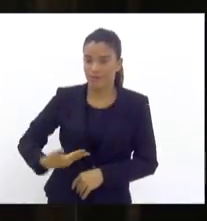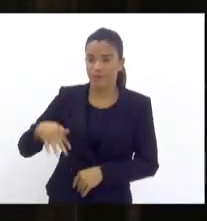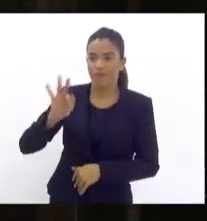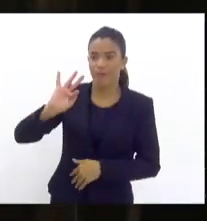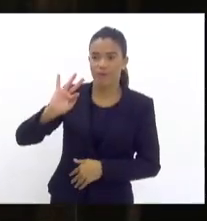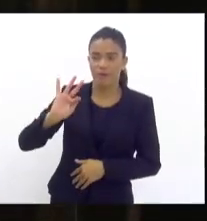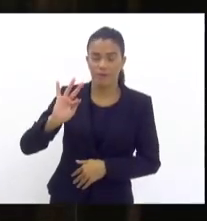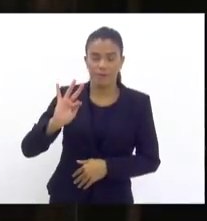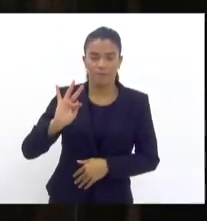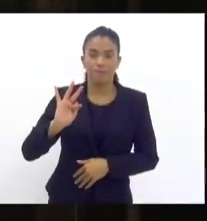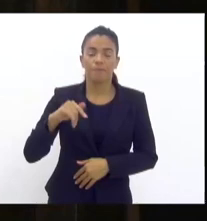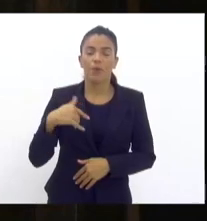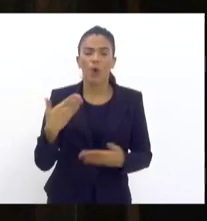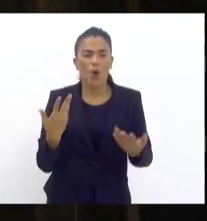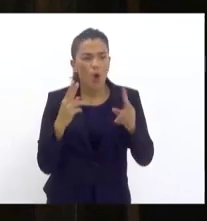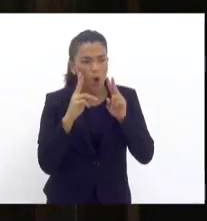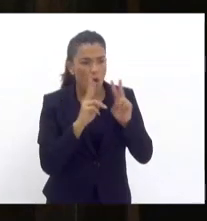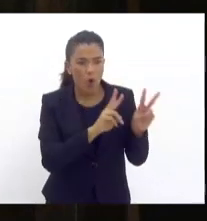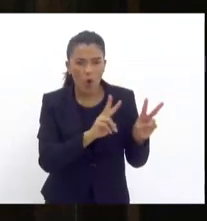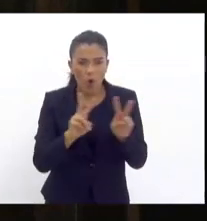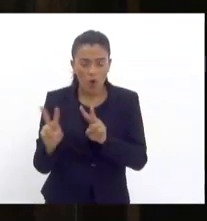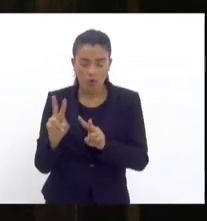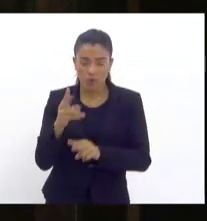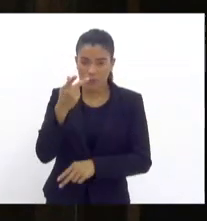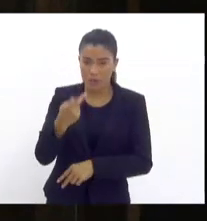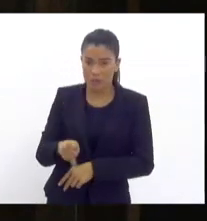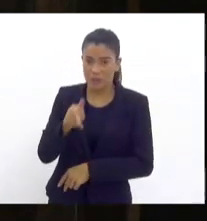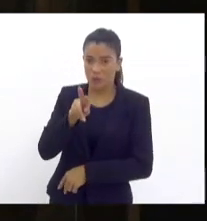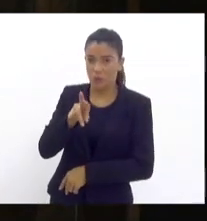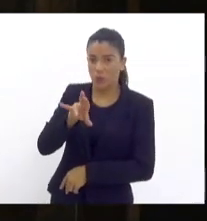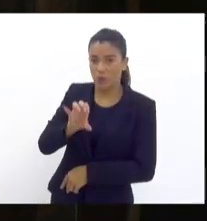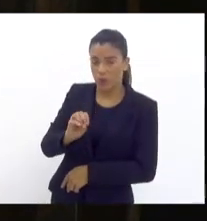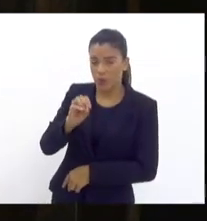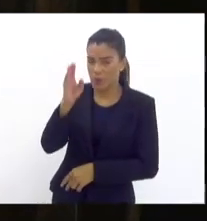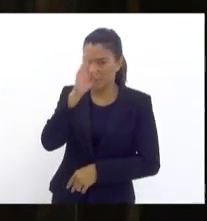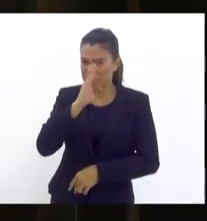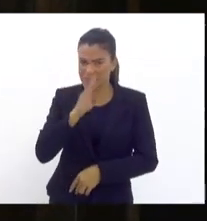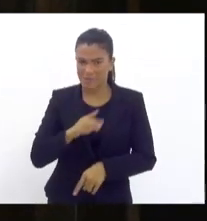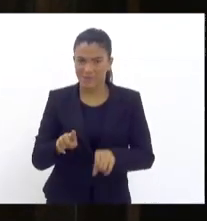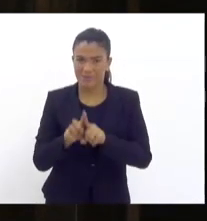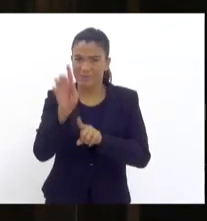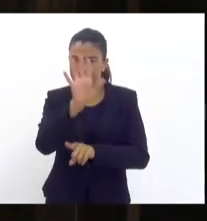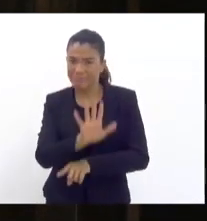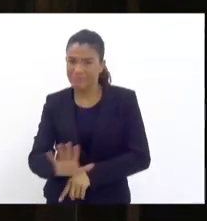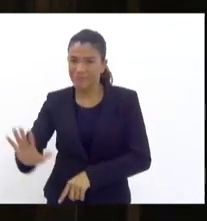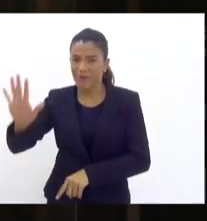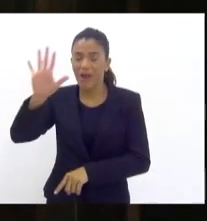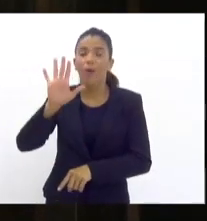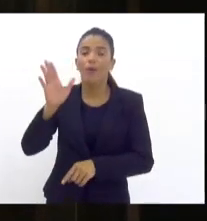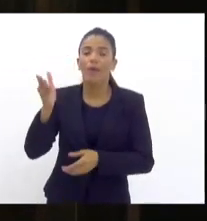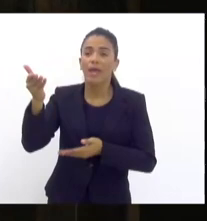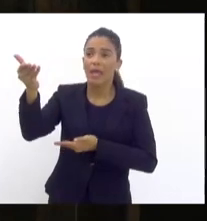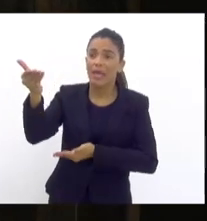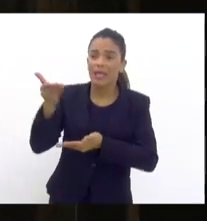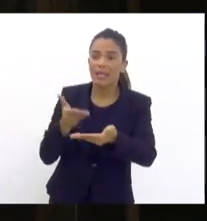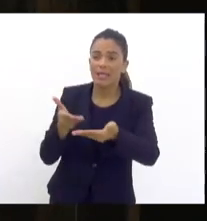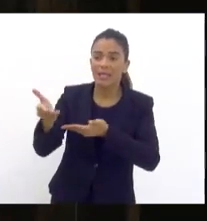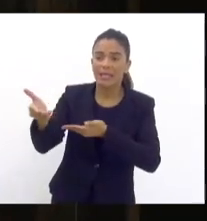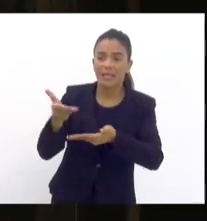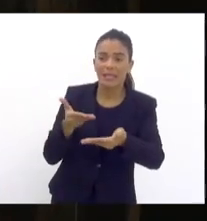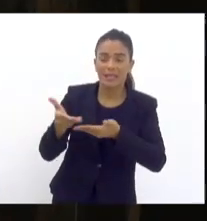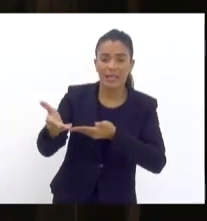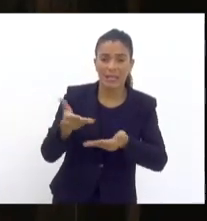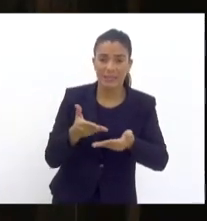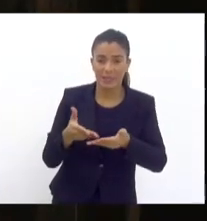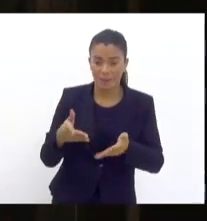essencial. que nós vemos hoje no Rio de Janeiro e no Brasil todo é a integração das nações criminosas.